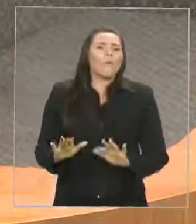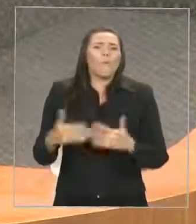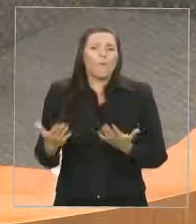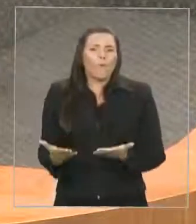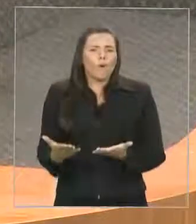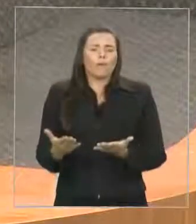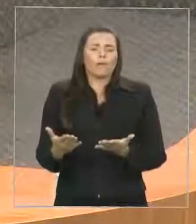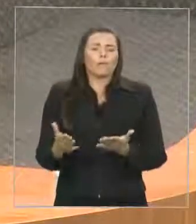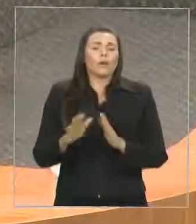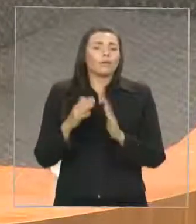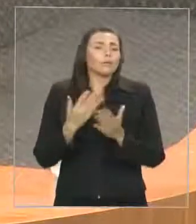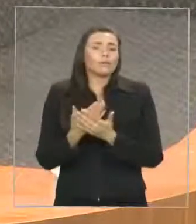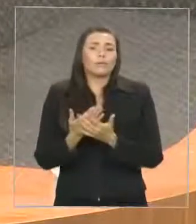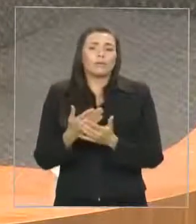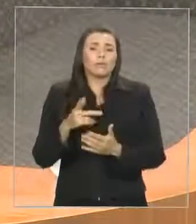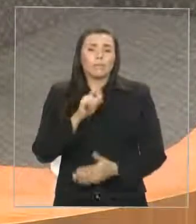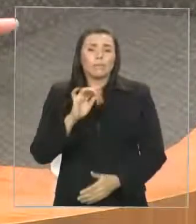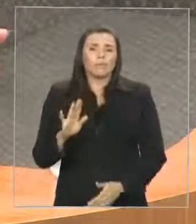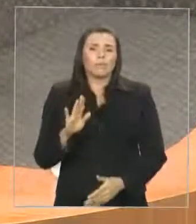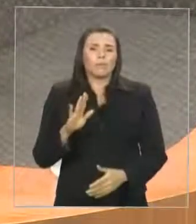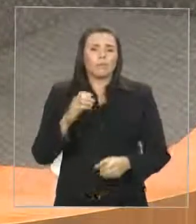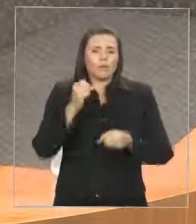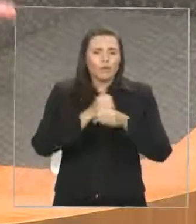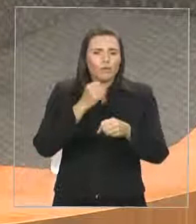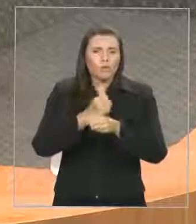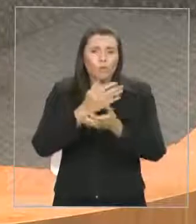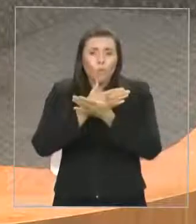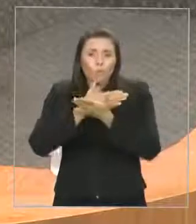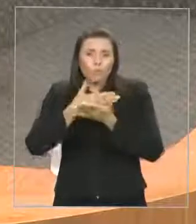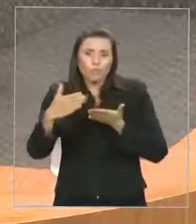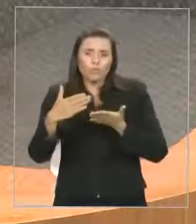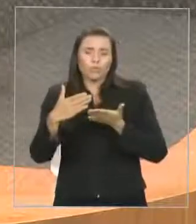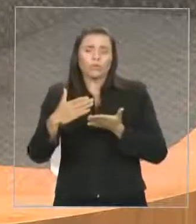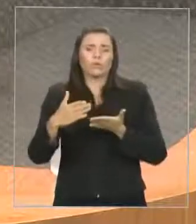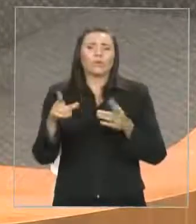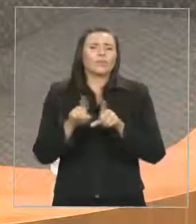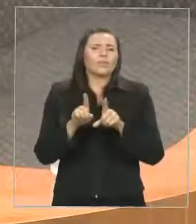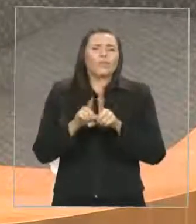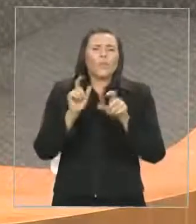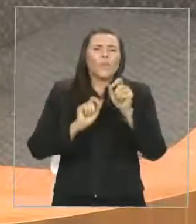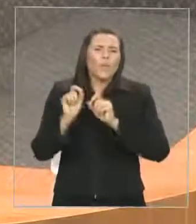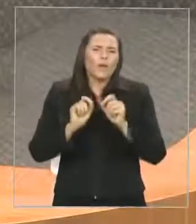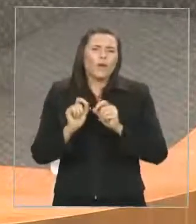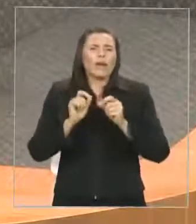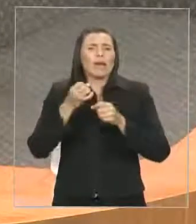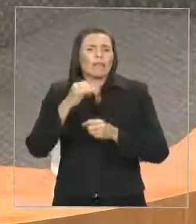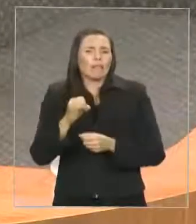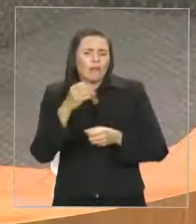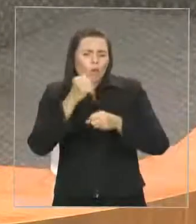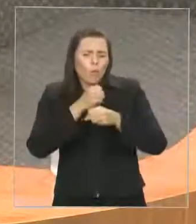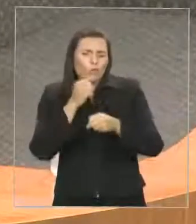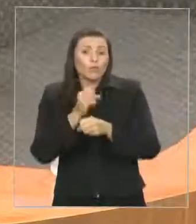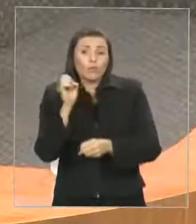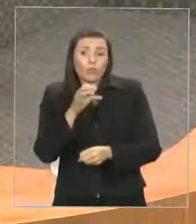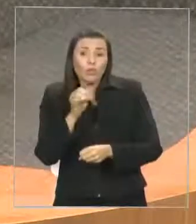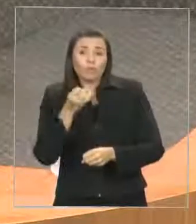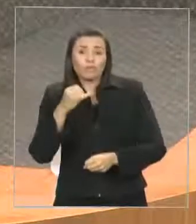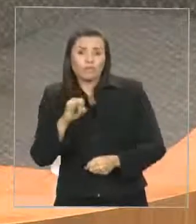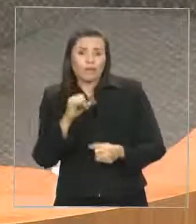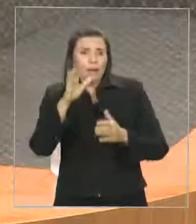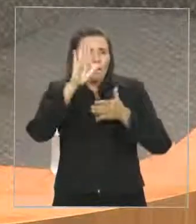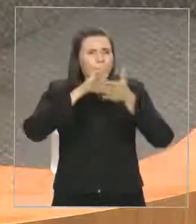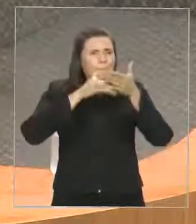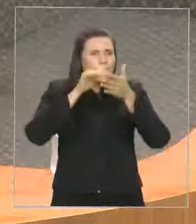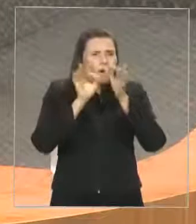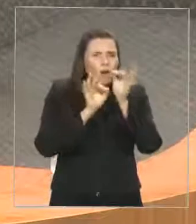conclusão até o primeiro semestre de 2017, de acordo com a própria propaganda oficial do Governo do Estado do Maranhão. Solicitamos ainda